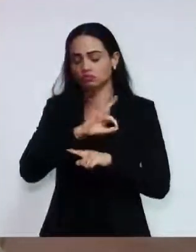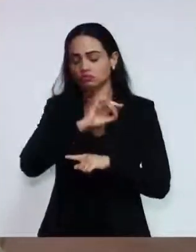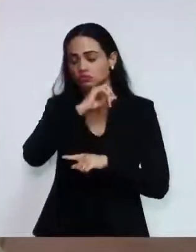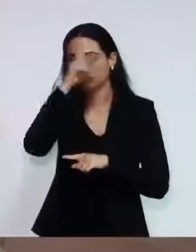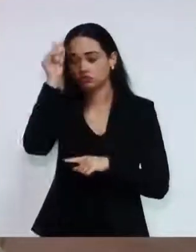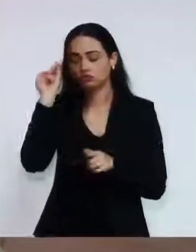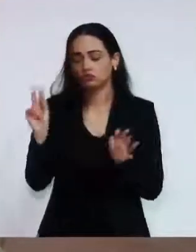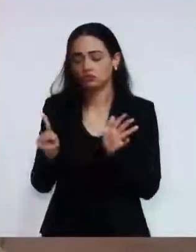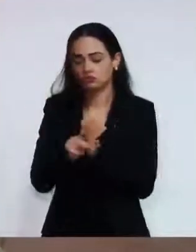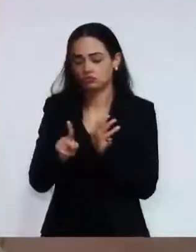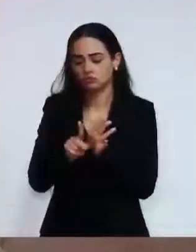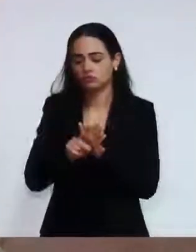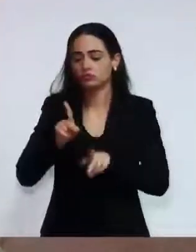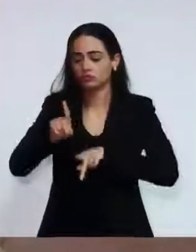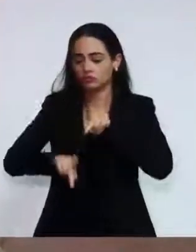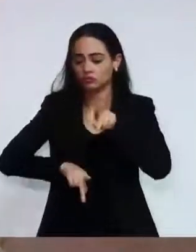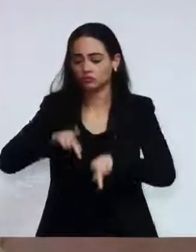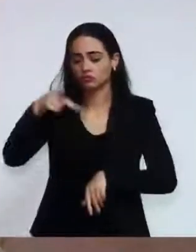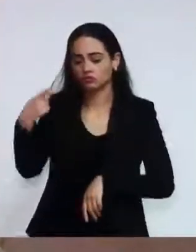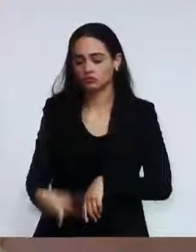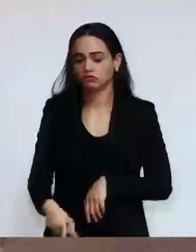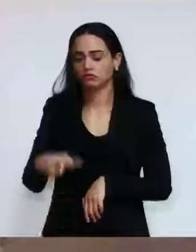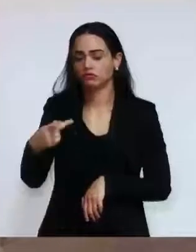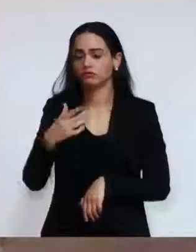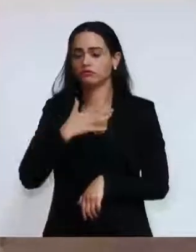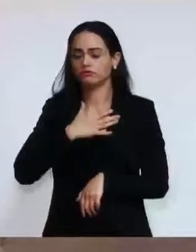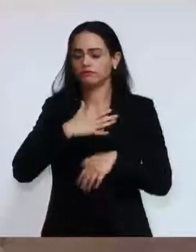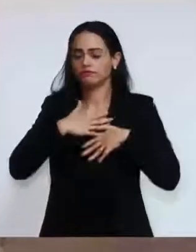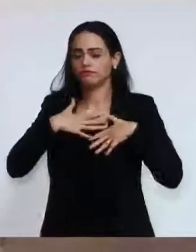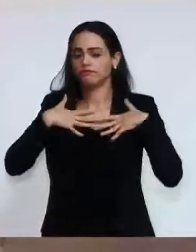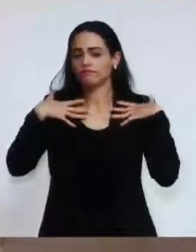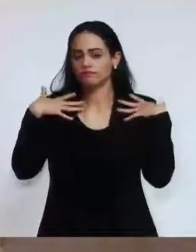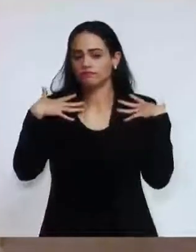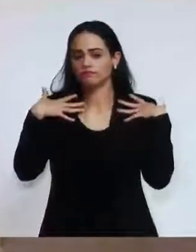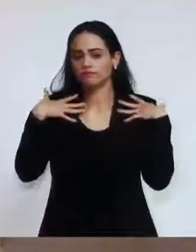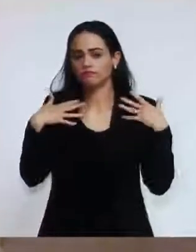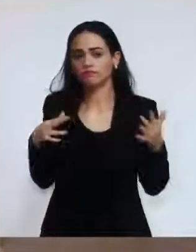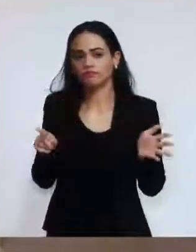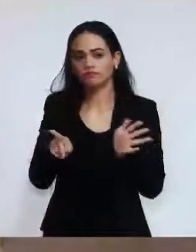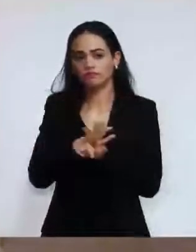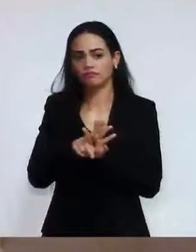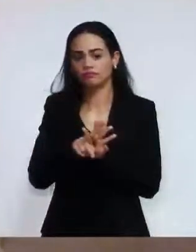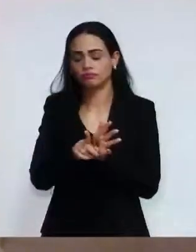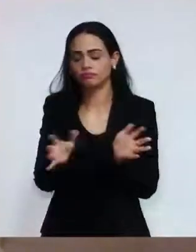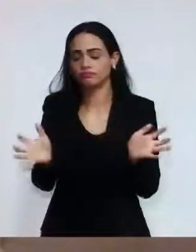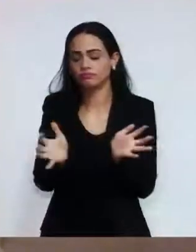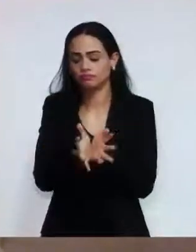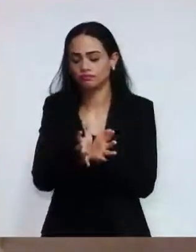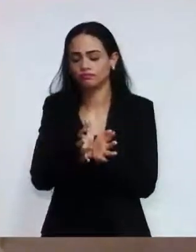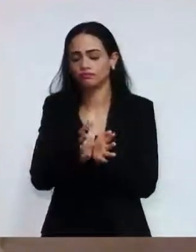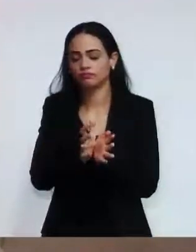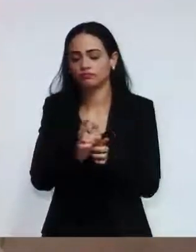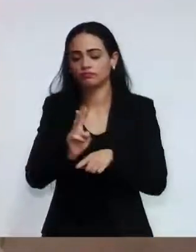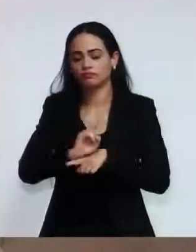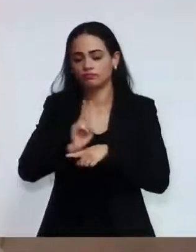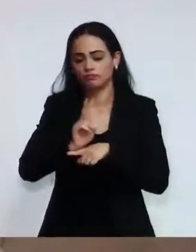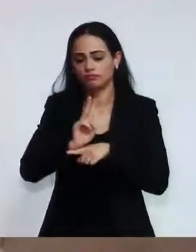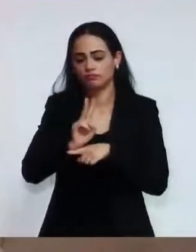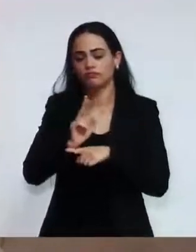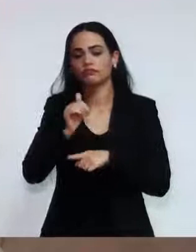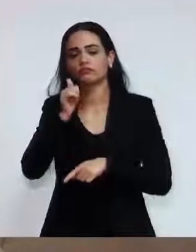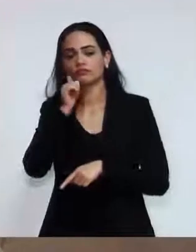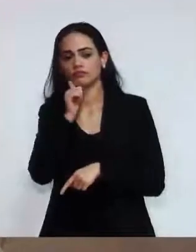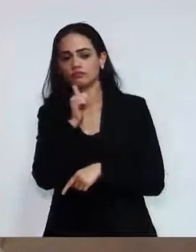Me orgulho fazer parte dessa corporação azul marinho. São homens e